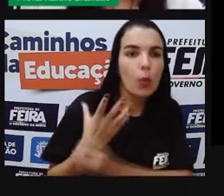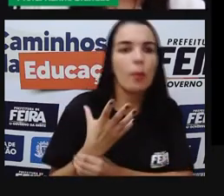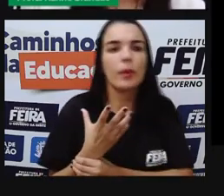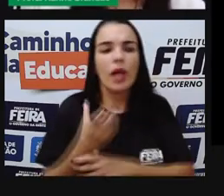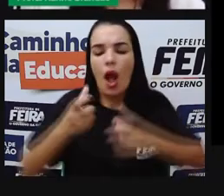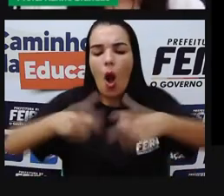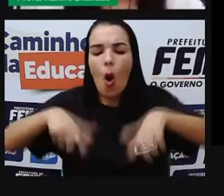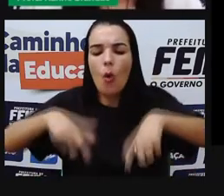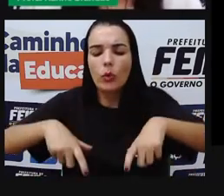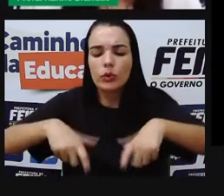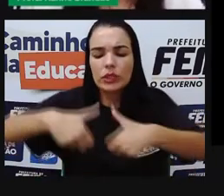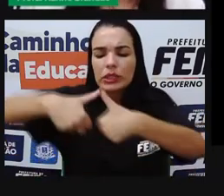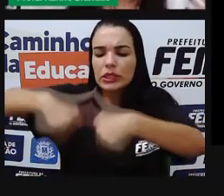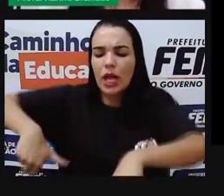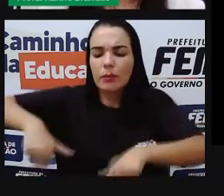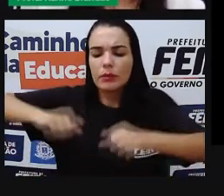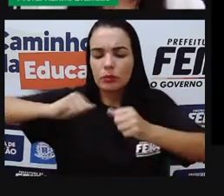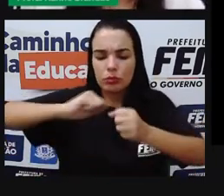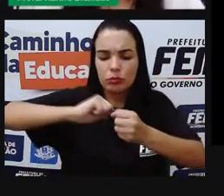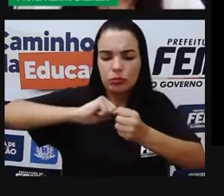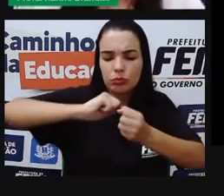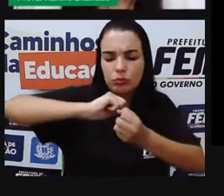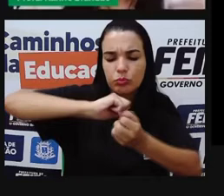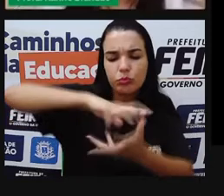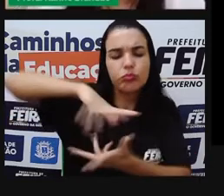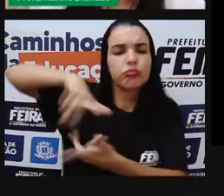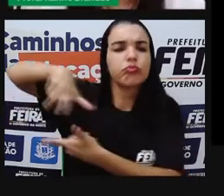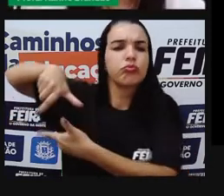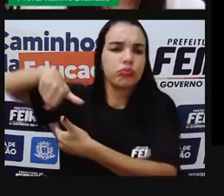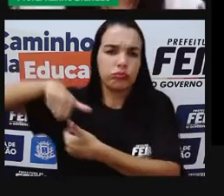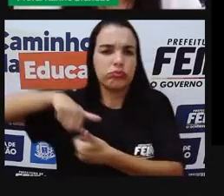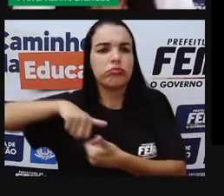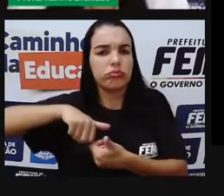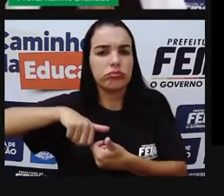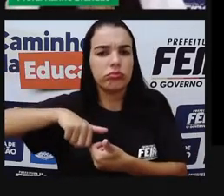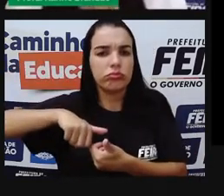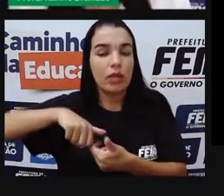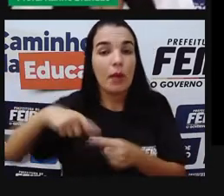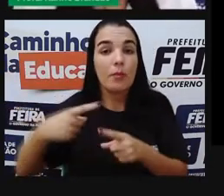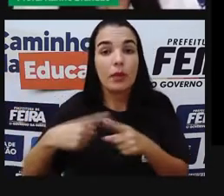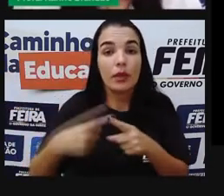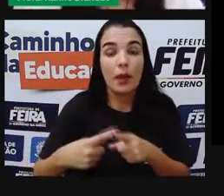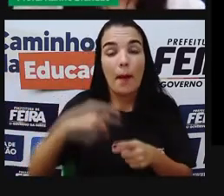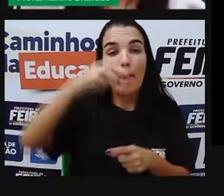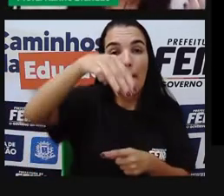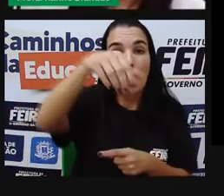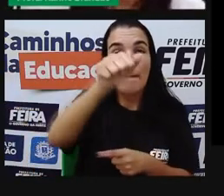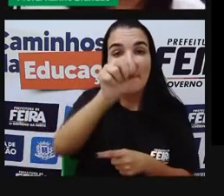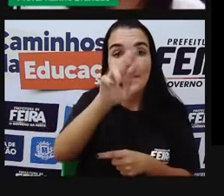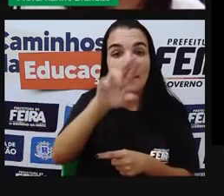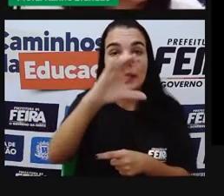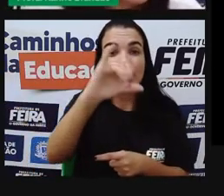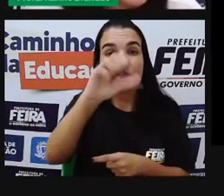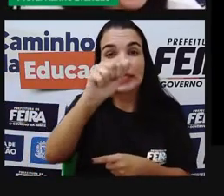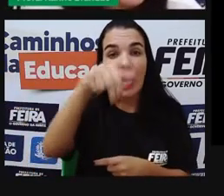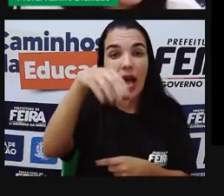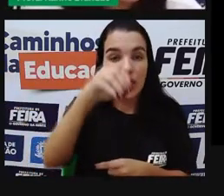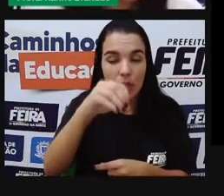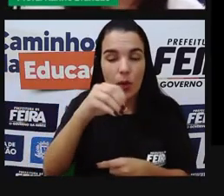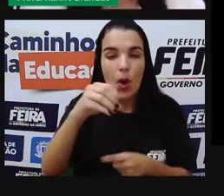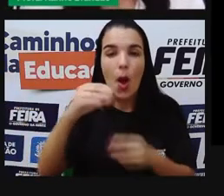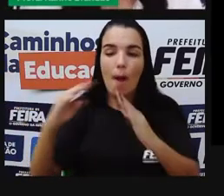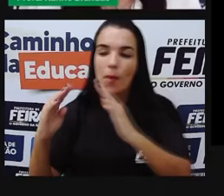não pensar, né, que esse Marciano, para esse Marciano saber onde nós estamos, saber o que nós estamos